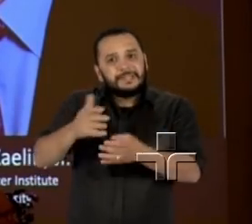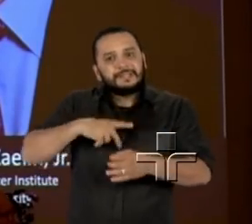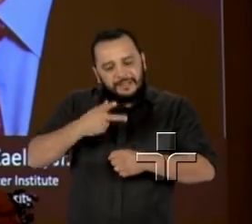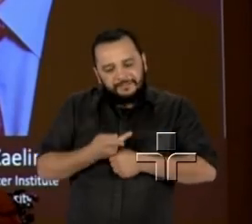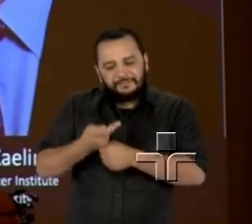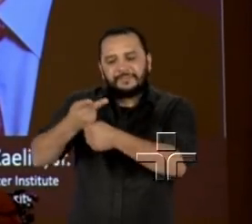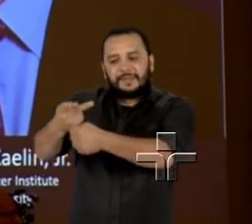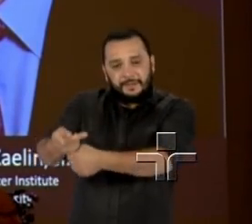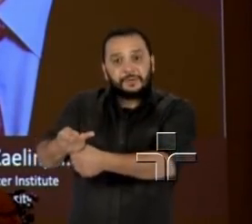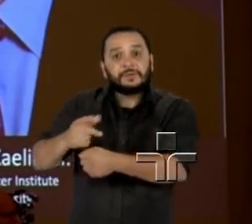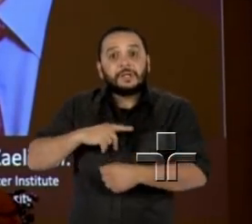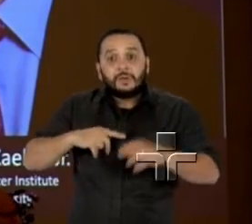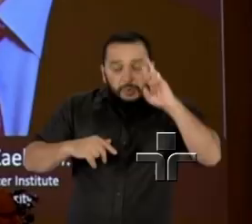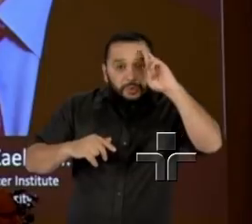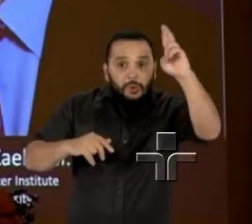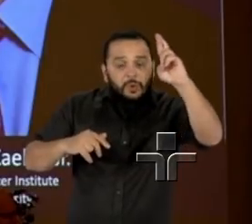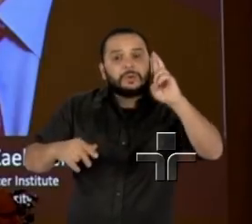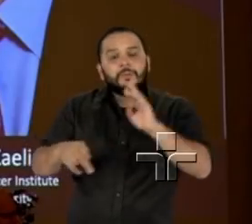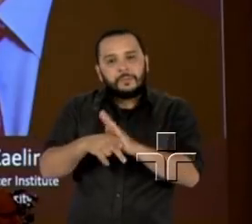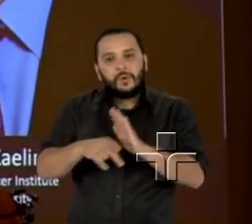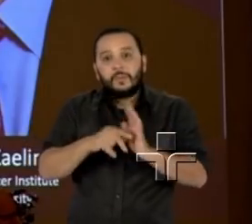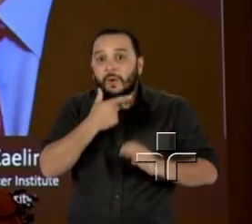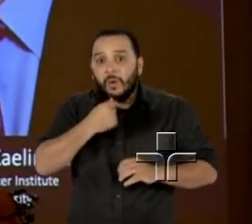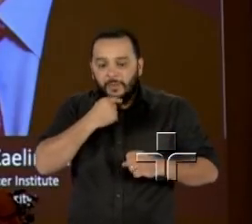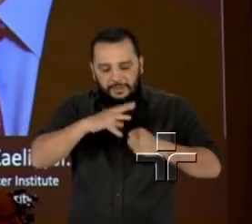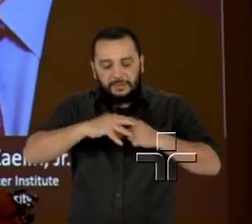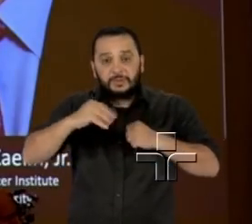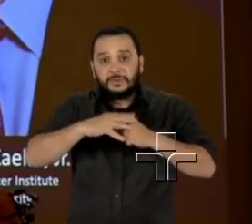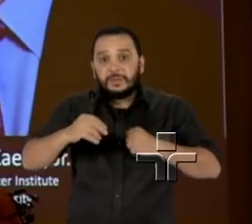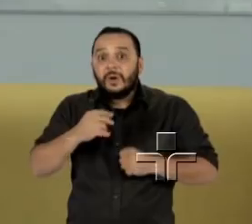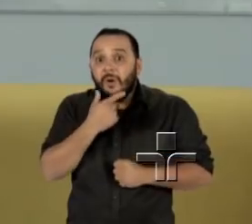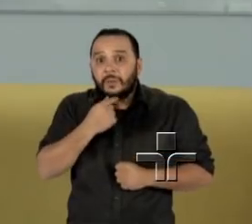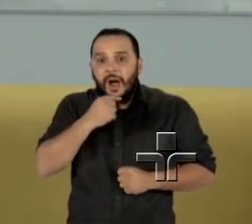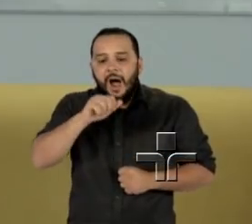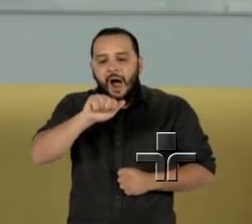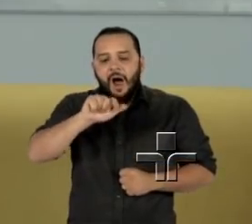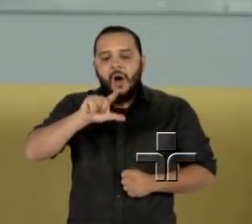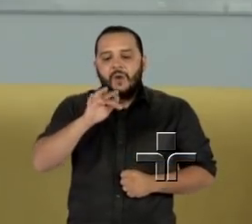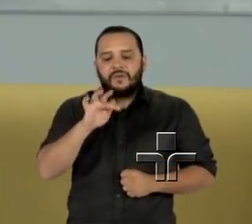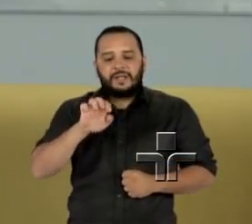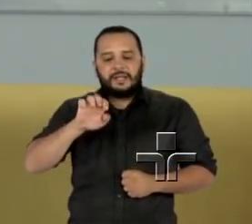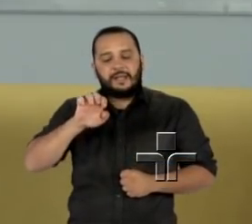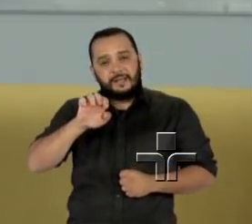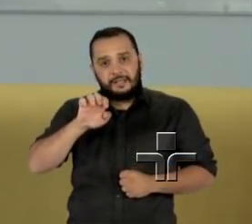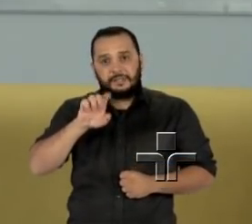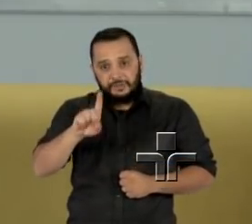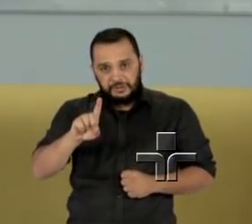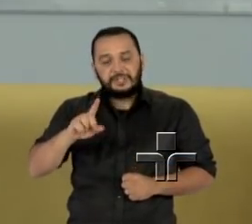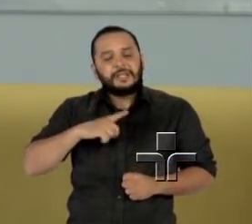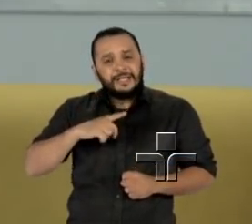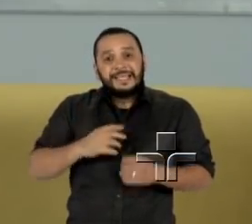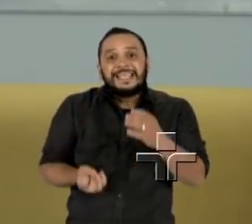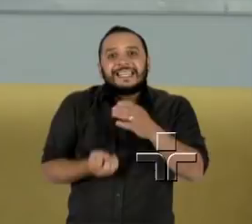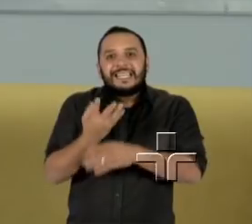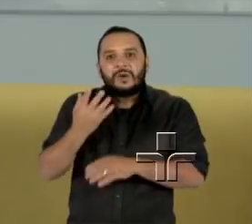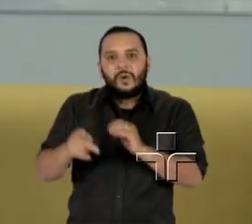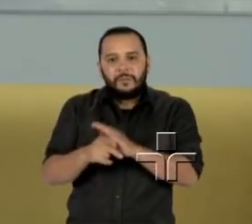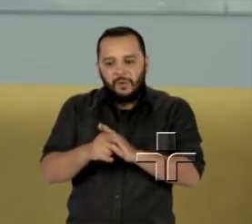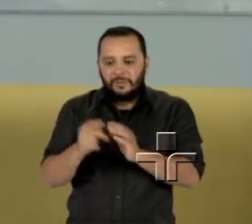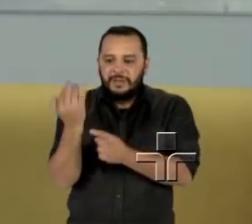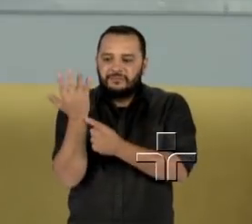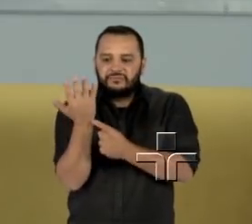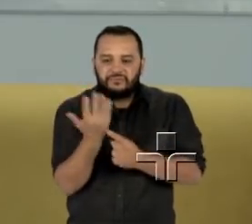do cientista e empresário sueco Alfred Nobel, o inventor da dinamite. No primeiro dia de reuniões do sínodo da